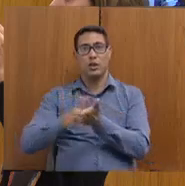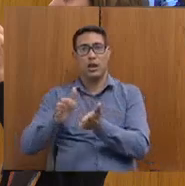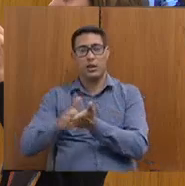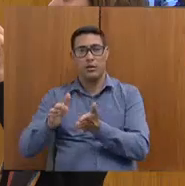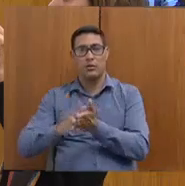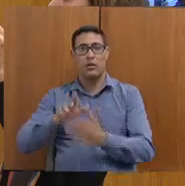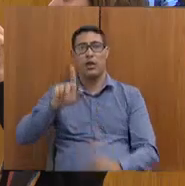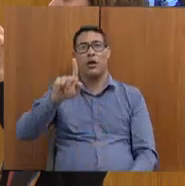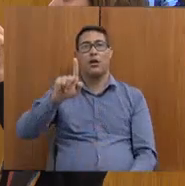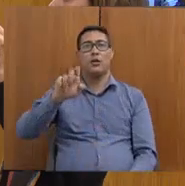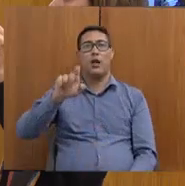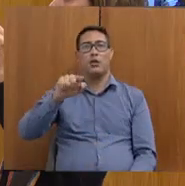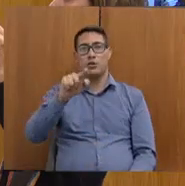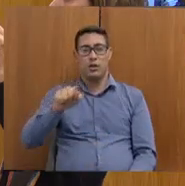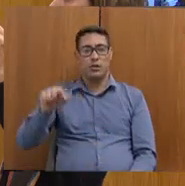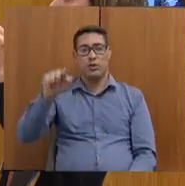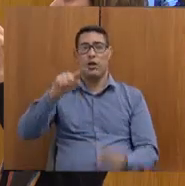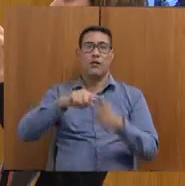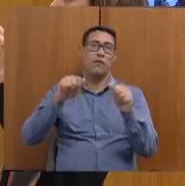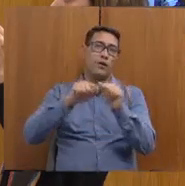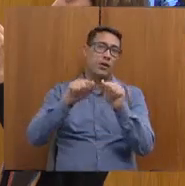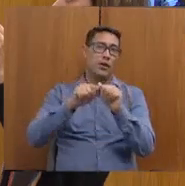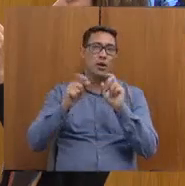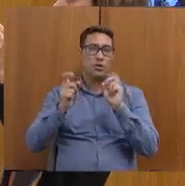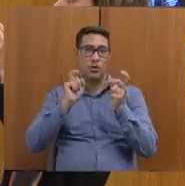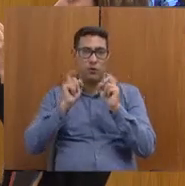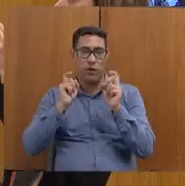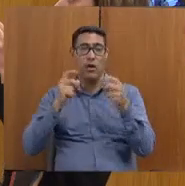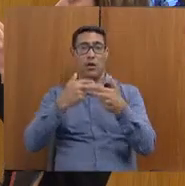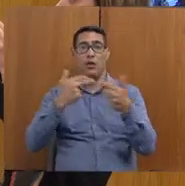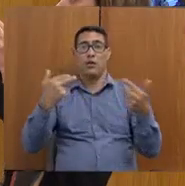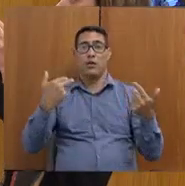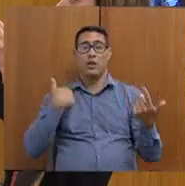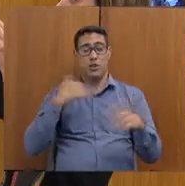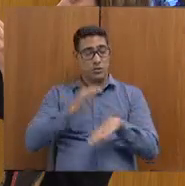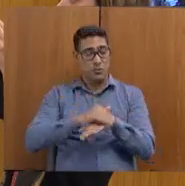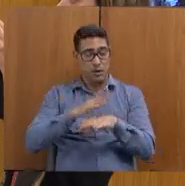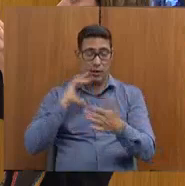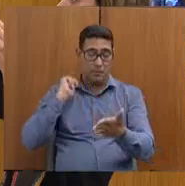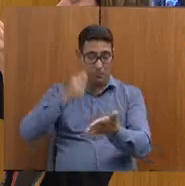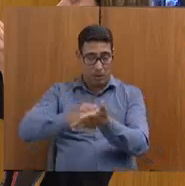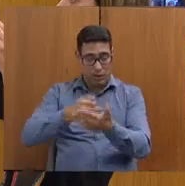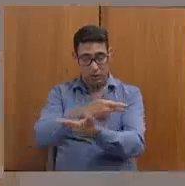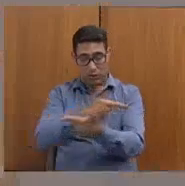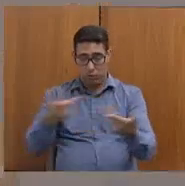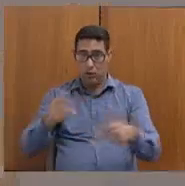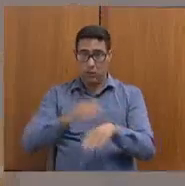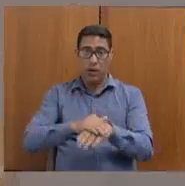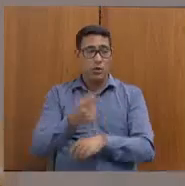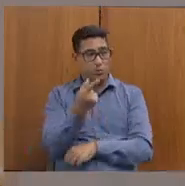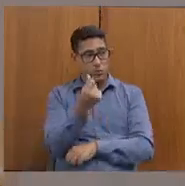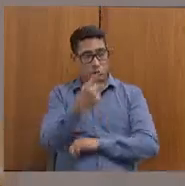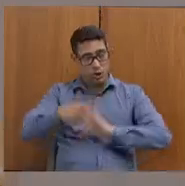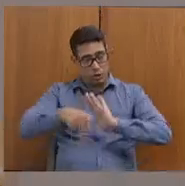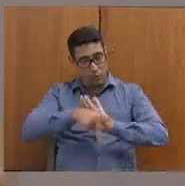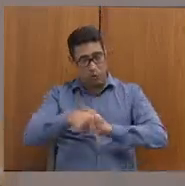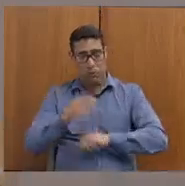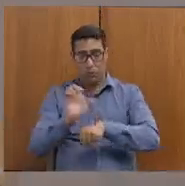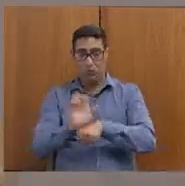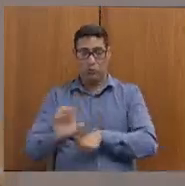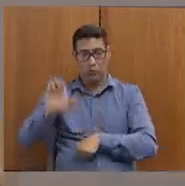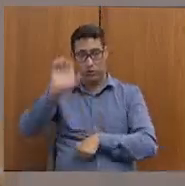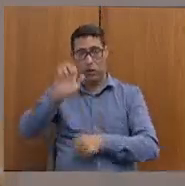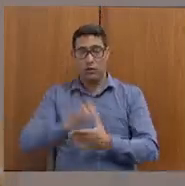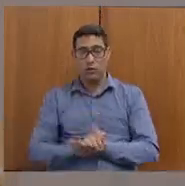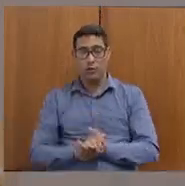fazer conferência, e nós vamos bancar as conferências todas com recursos do Estado. Então, nós estamos no momento de retomada desse